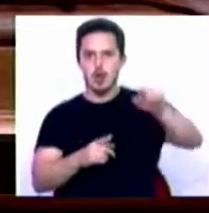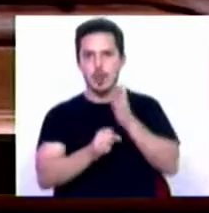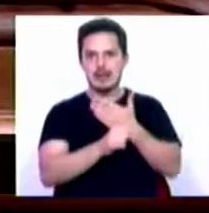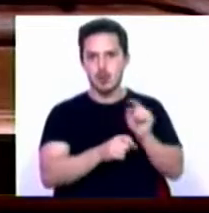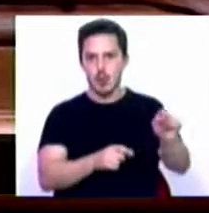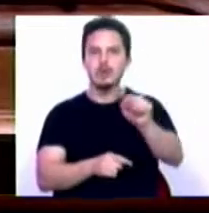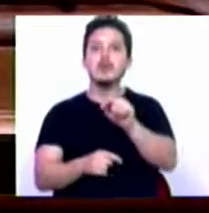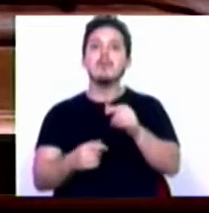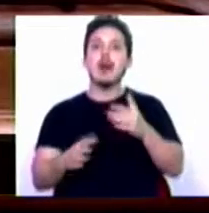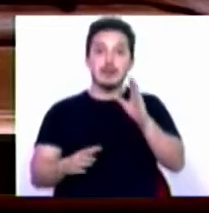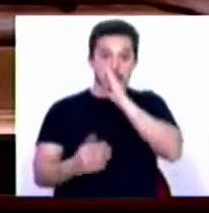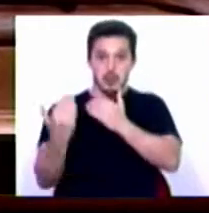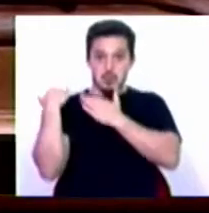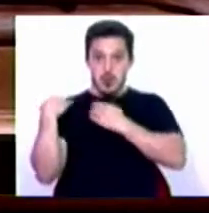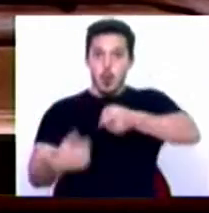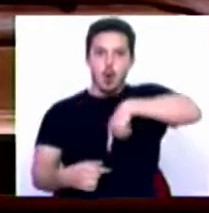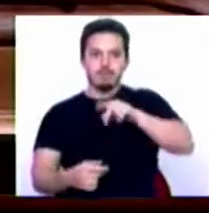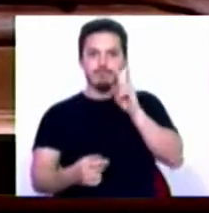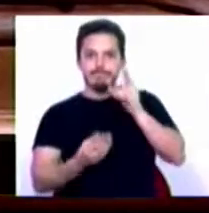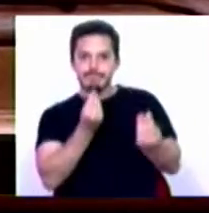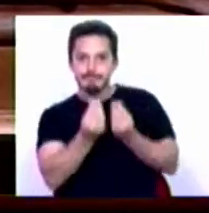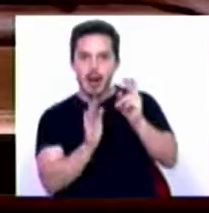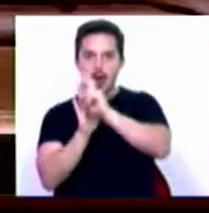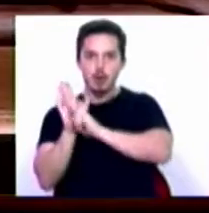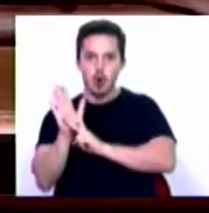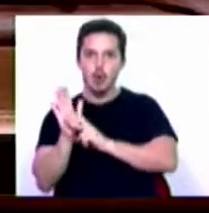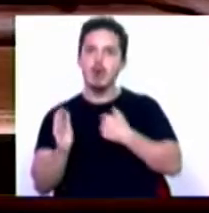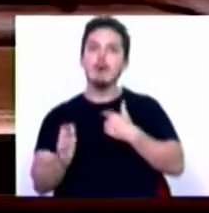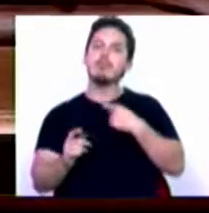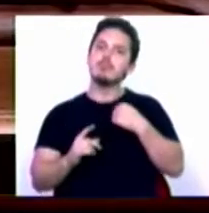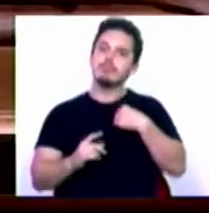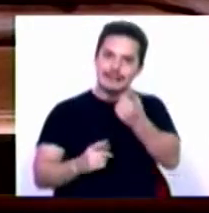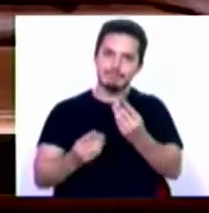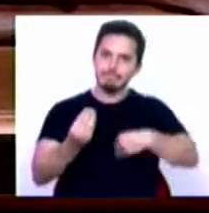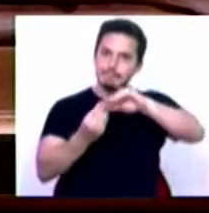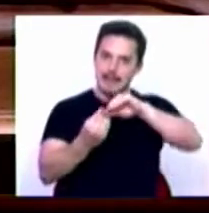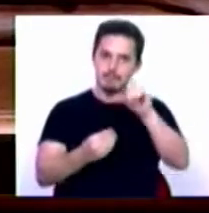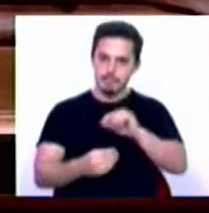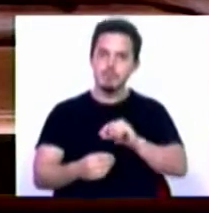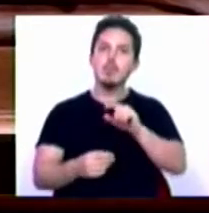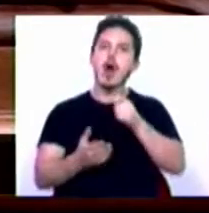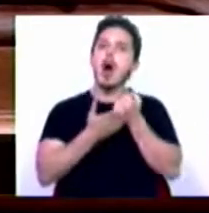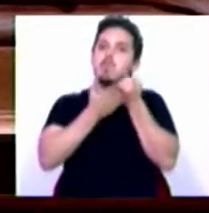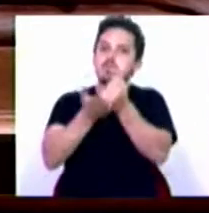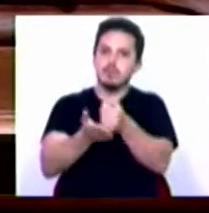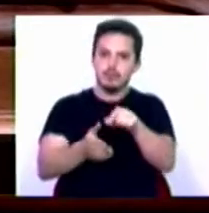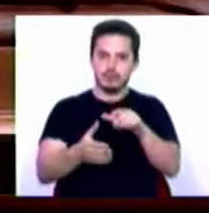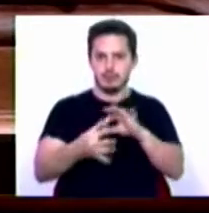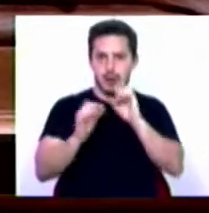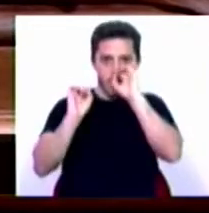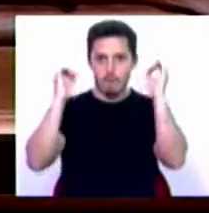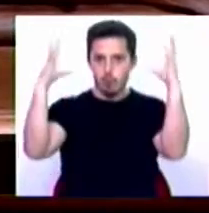Mas se nos compete hoje apreciar o relatório, não posso deixar de referir que relativamente aos apoios prestados no domínio da